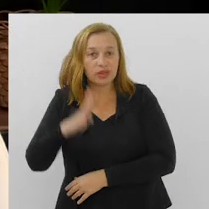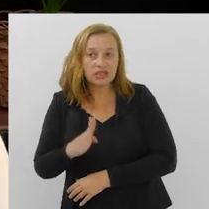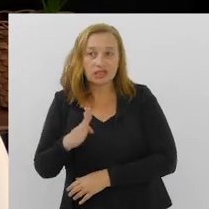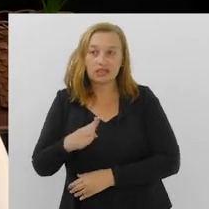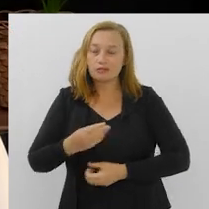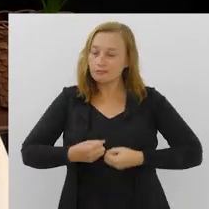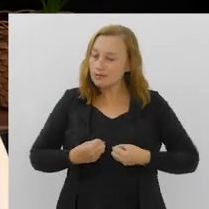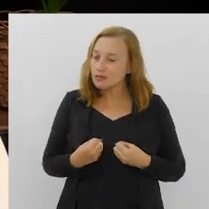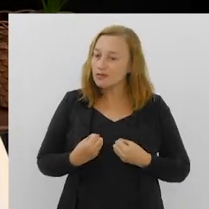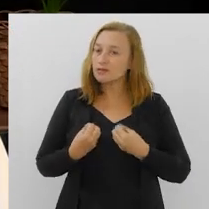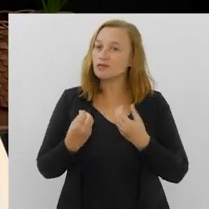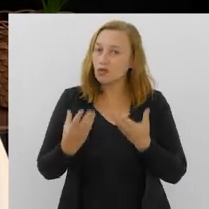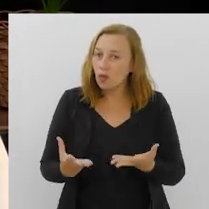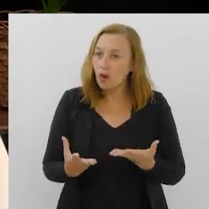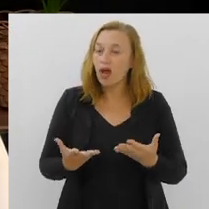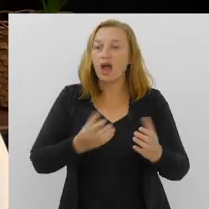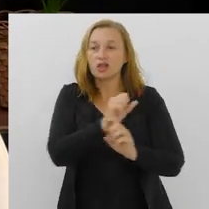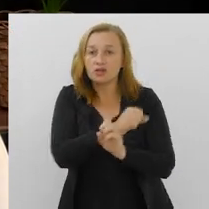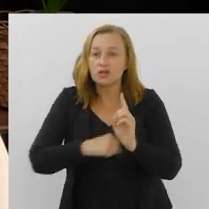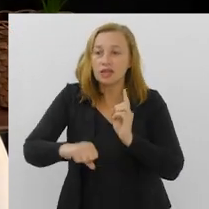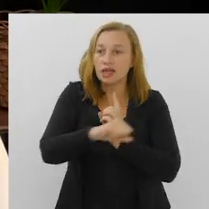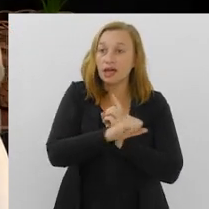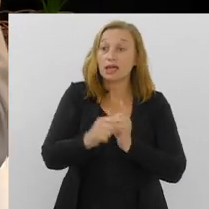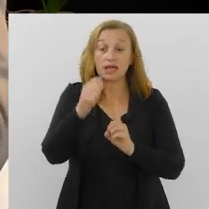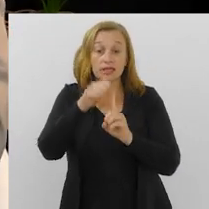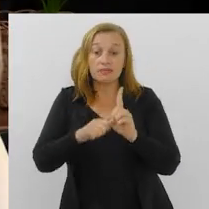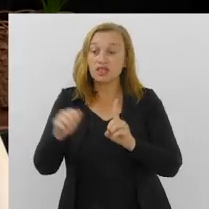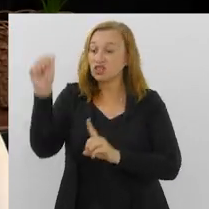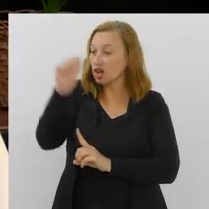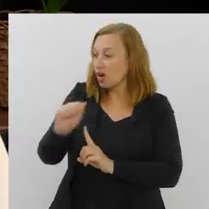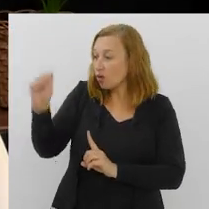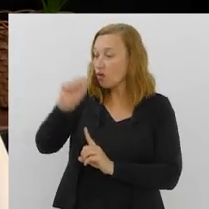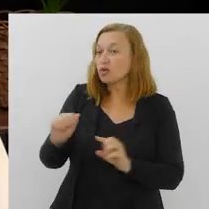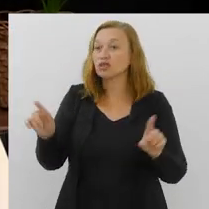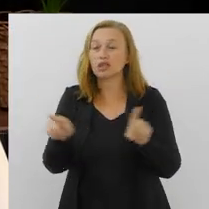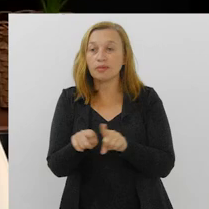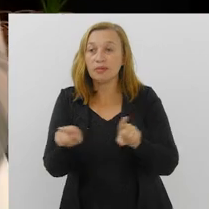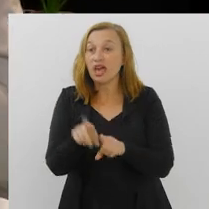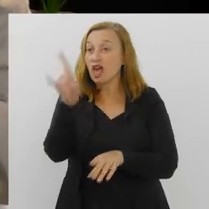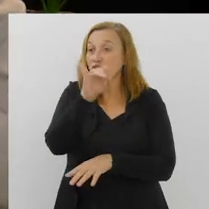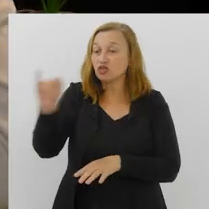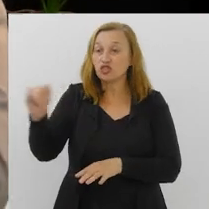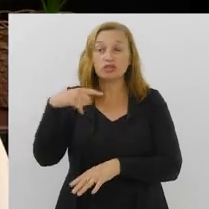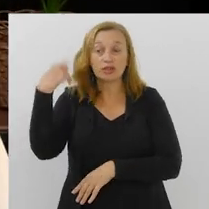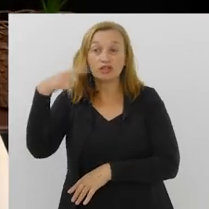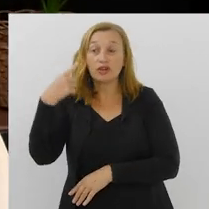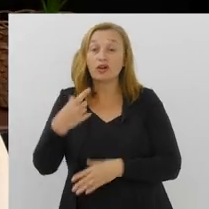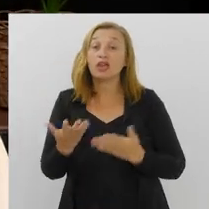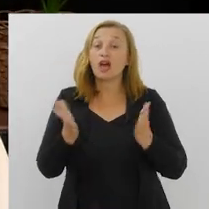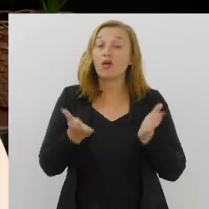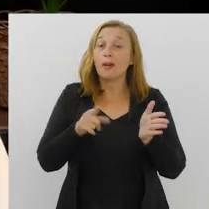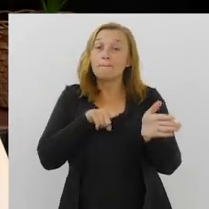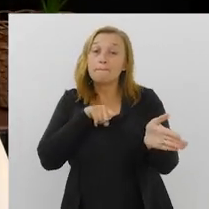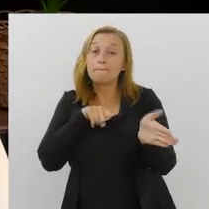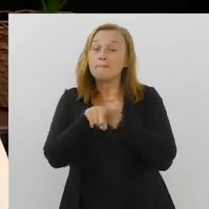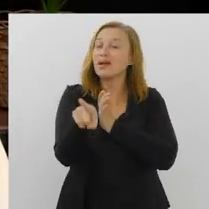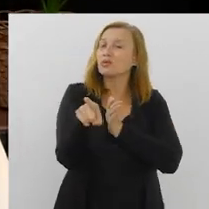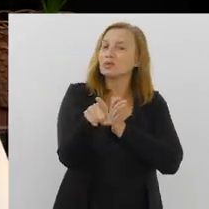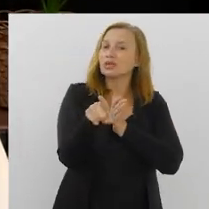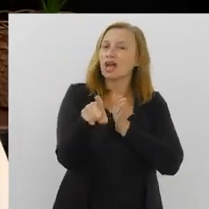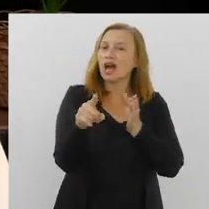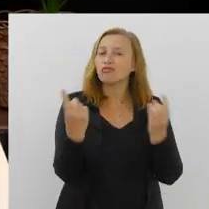muito tem entregue à sociedade. Agora, esse mês de agosto também é o Dia do Advogado, ele saudando. Perguntar sobre